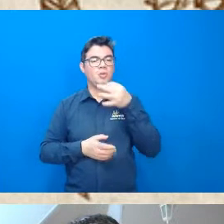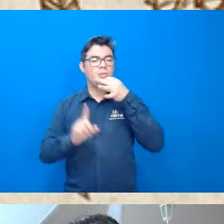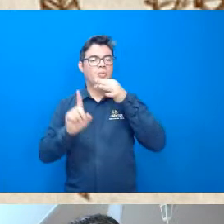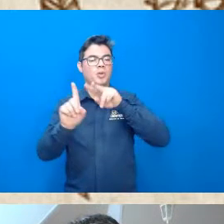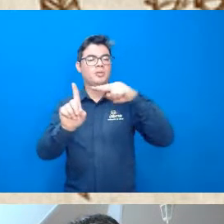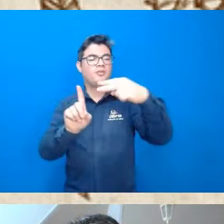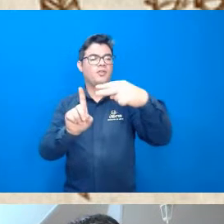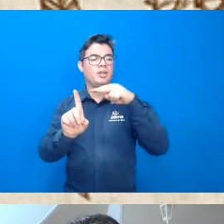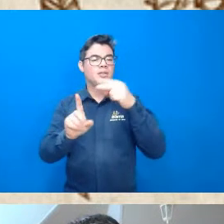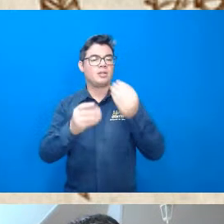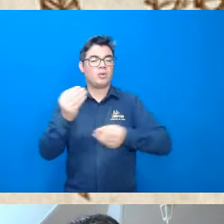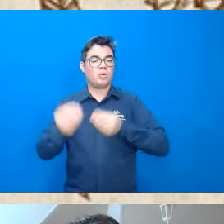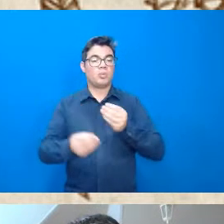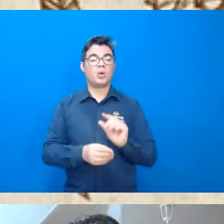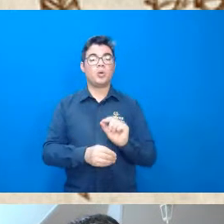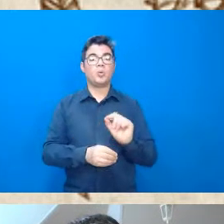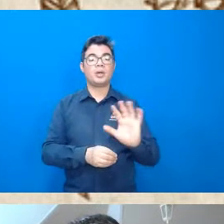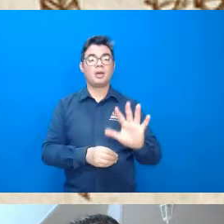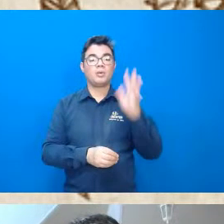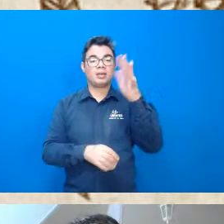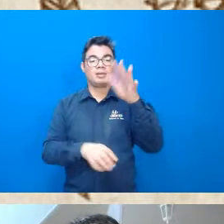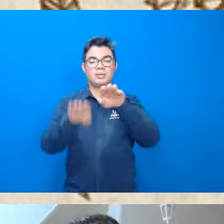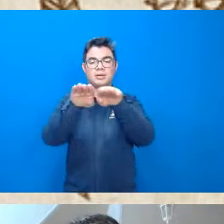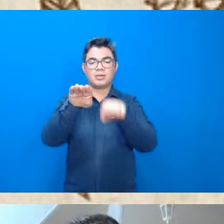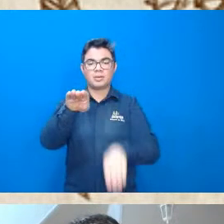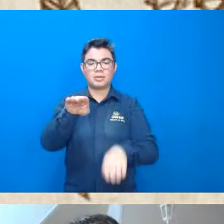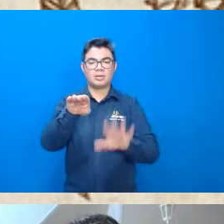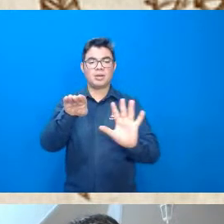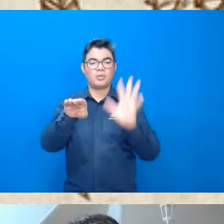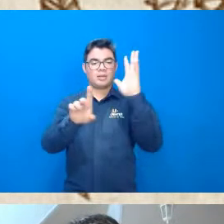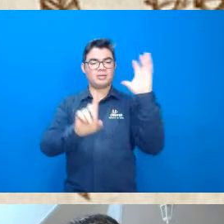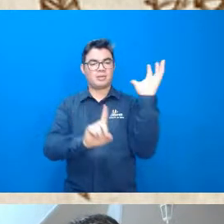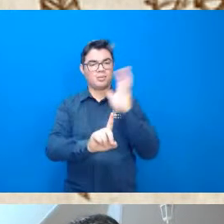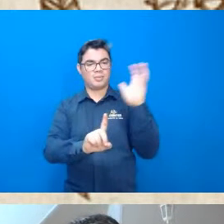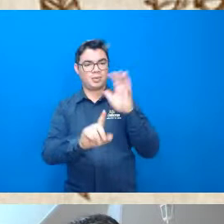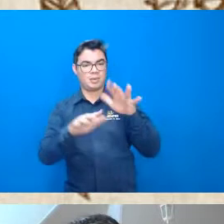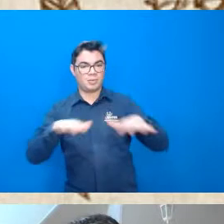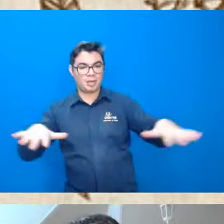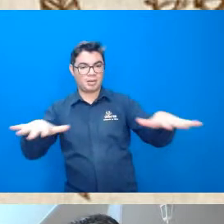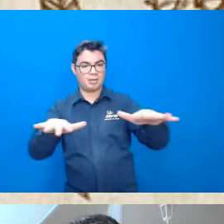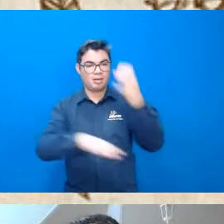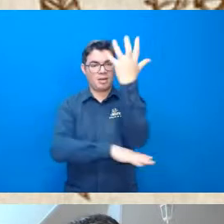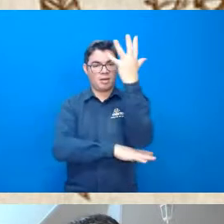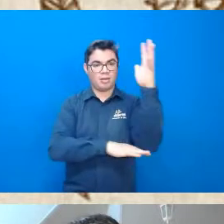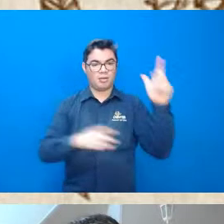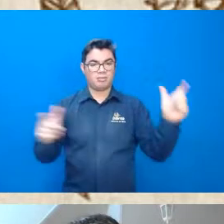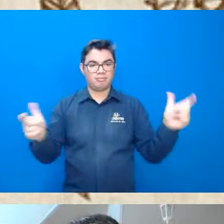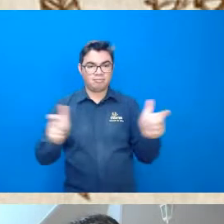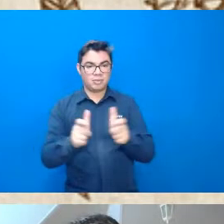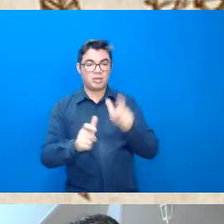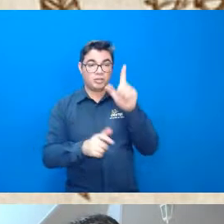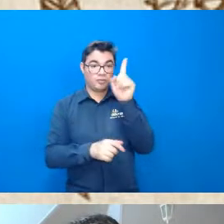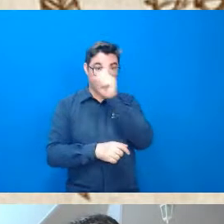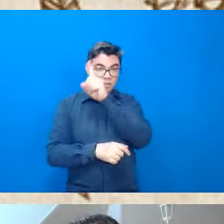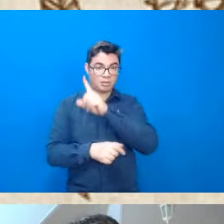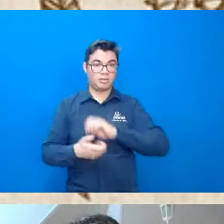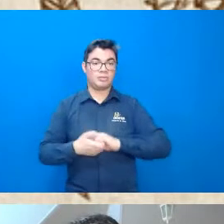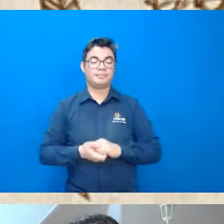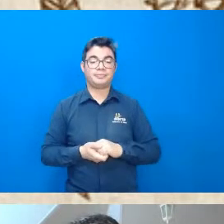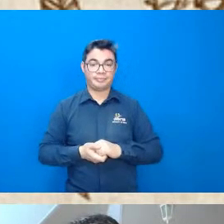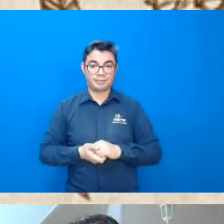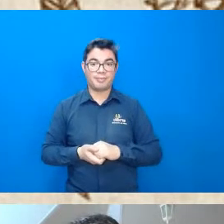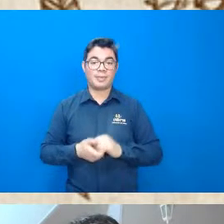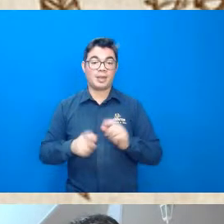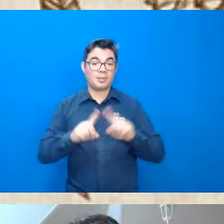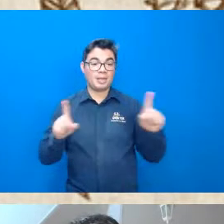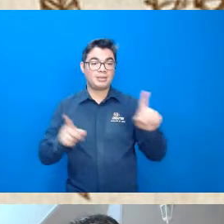pegando o que acontece em termos da desigualdade causar impacto ambiental eu acredito que seja muito difícil muito difícil mesmo e aí